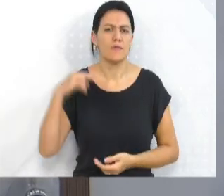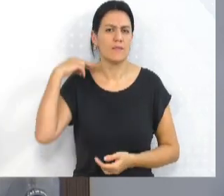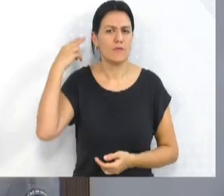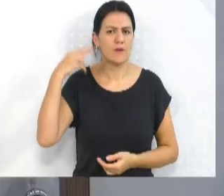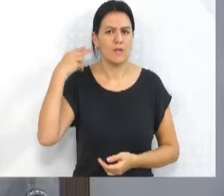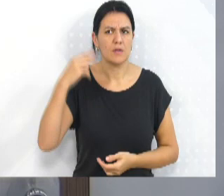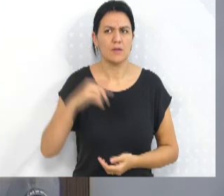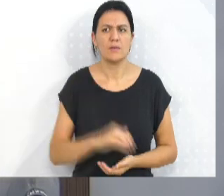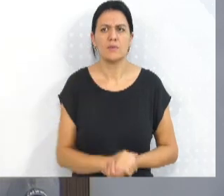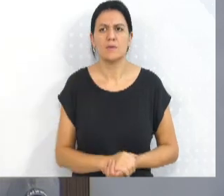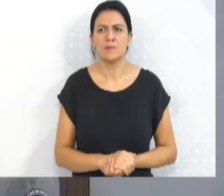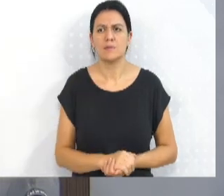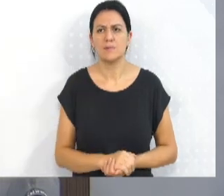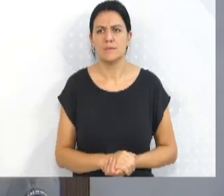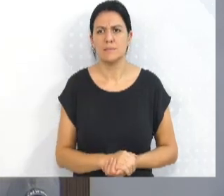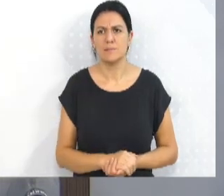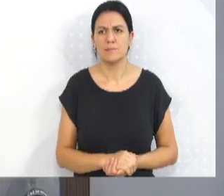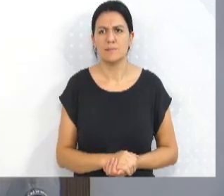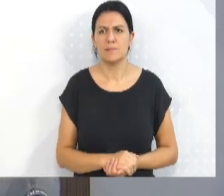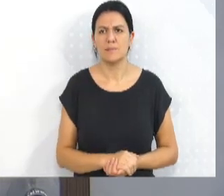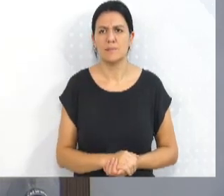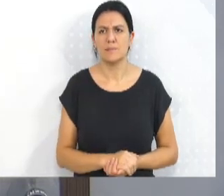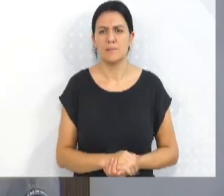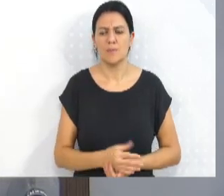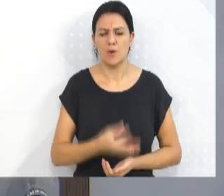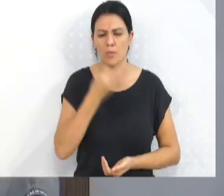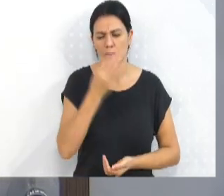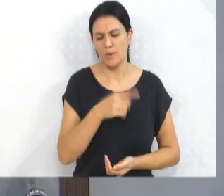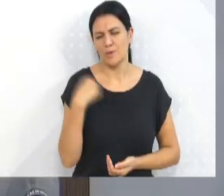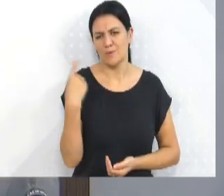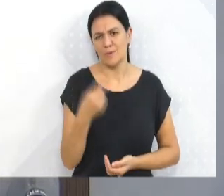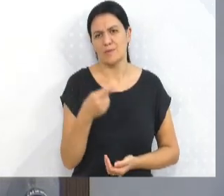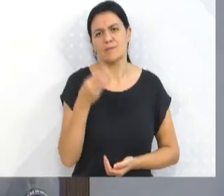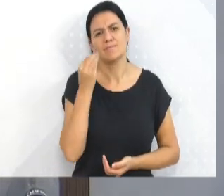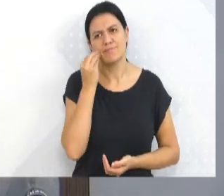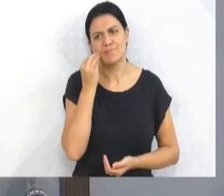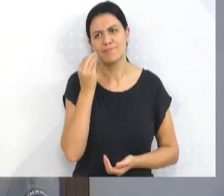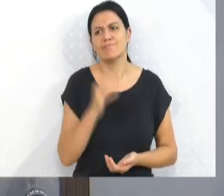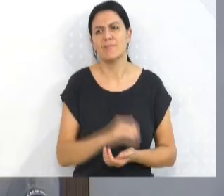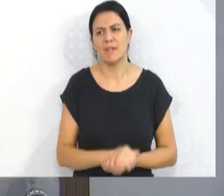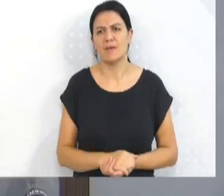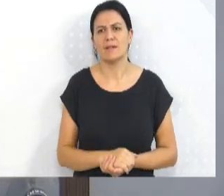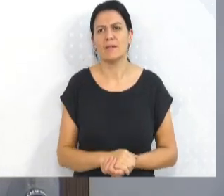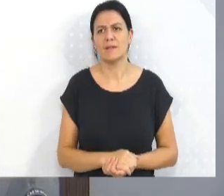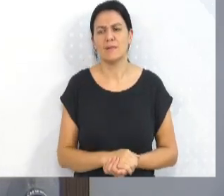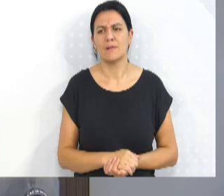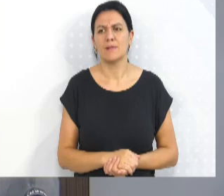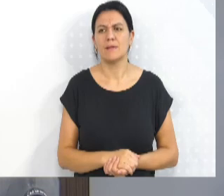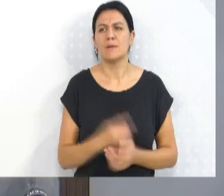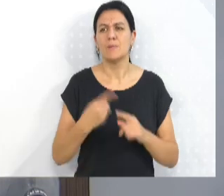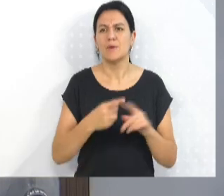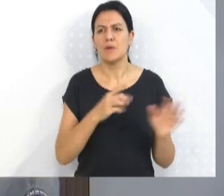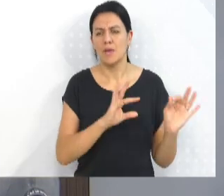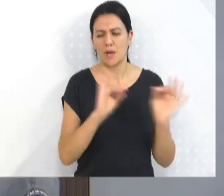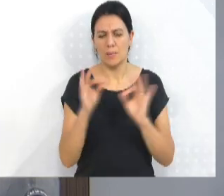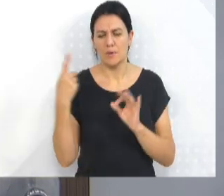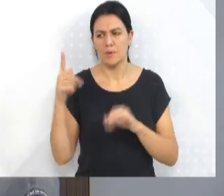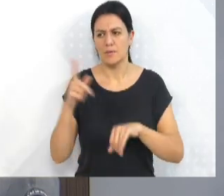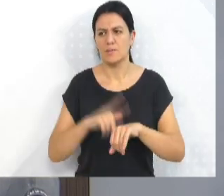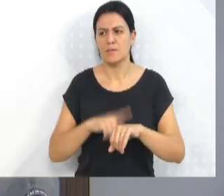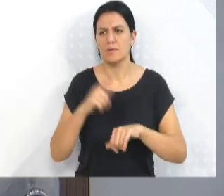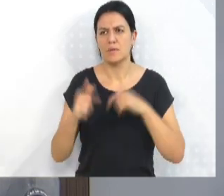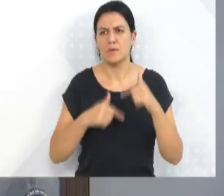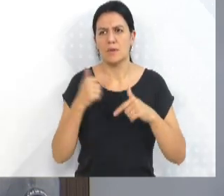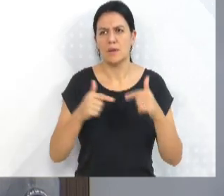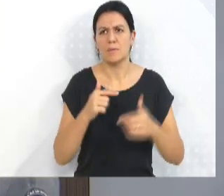desta Casa, com a sugestão nossa aqui, obviamente, por, inclusive, acompanhar a tempo o trabalho de vocês. E contem sempre